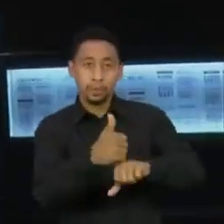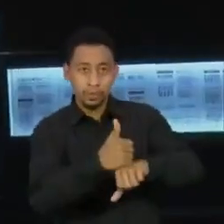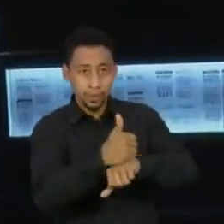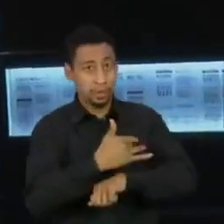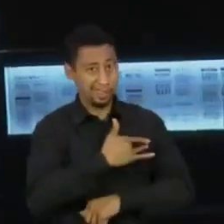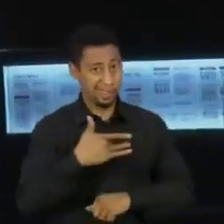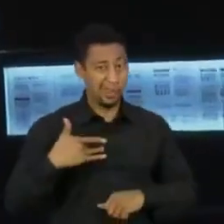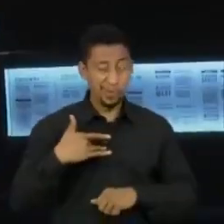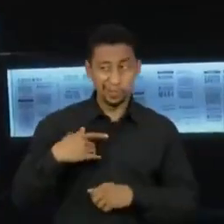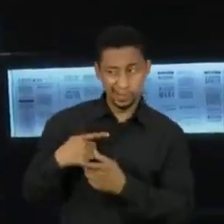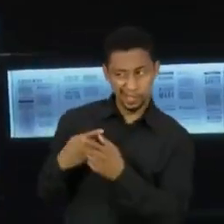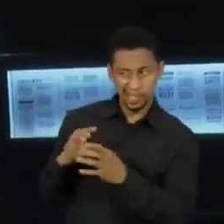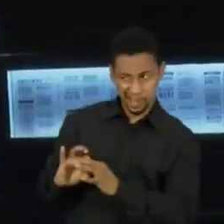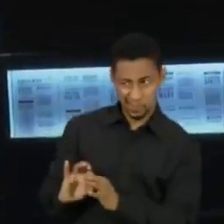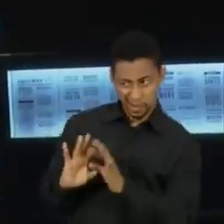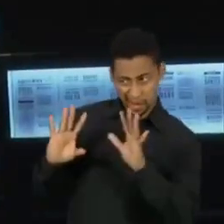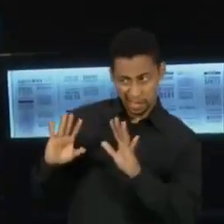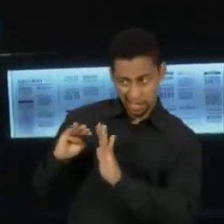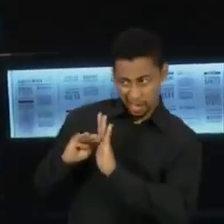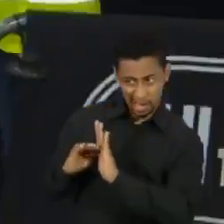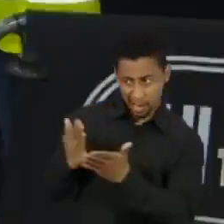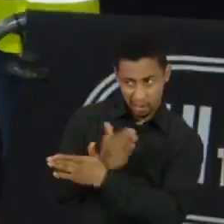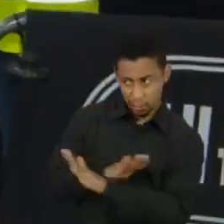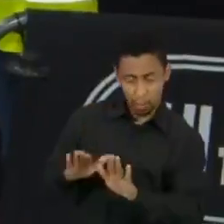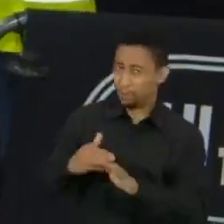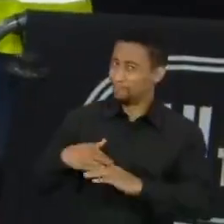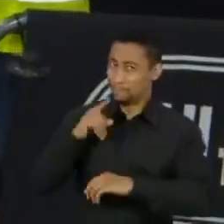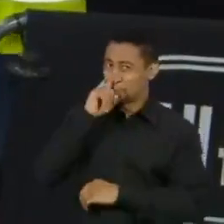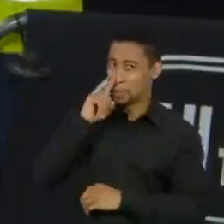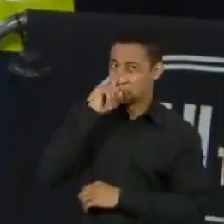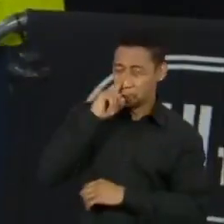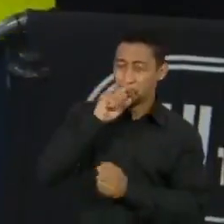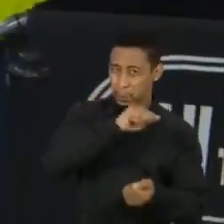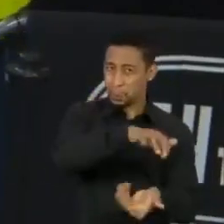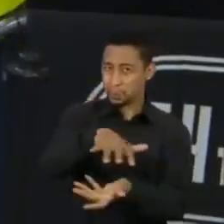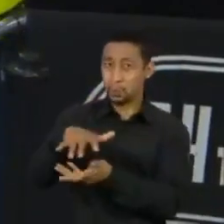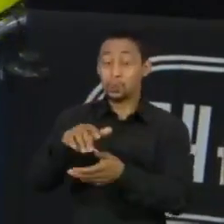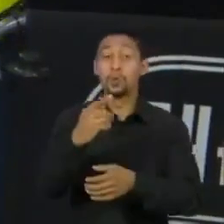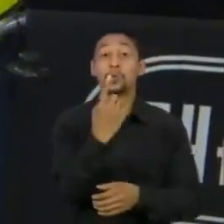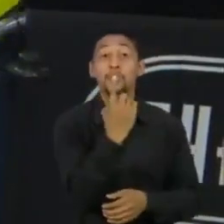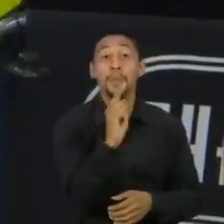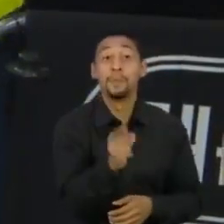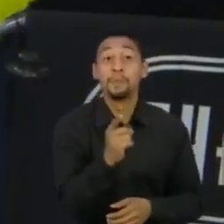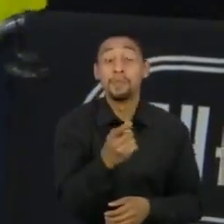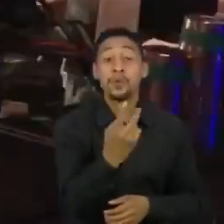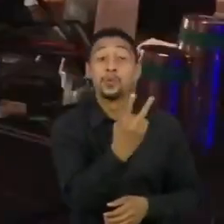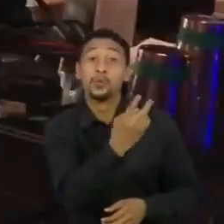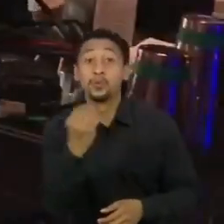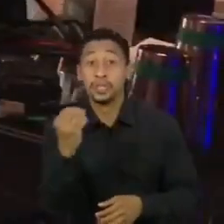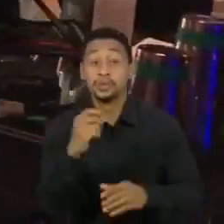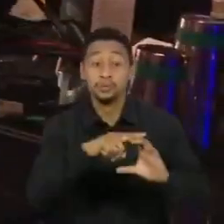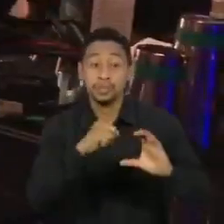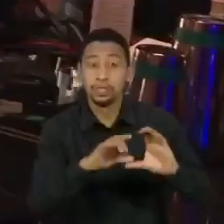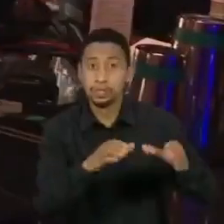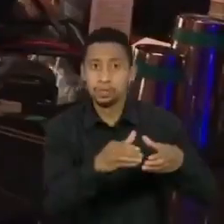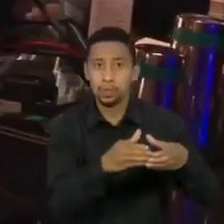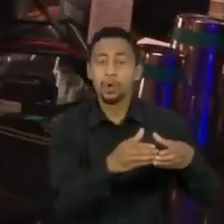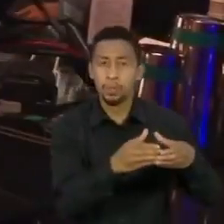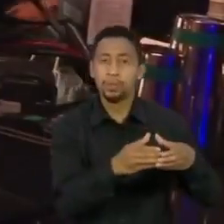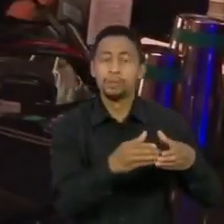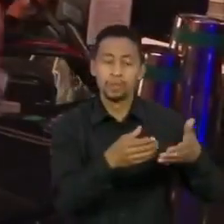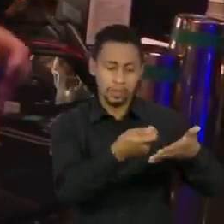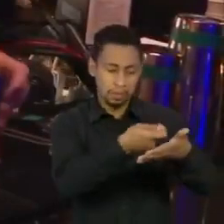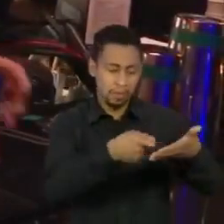Inglaterra é uma ameaça para o mundo inteiro. 1.200 cientistas apoiaram uma carta do jornal médico britânico The Lancet